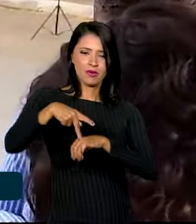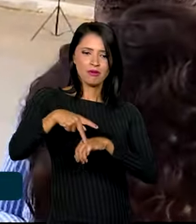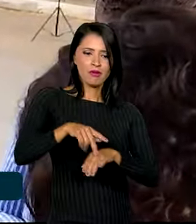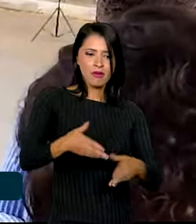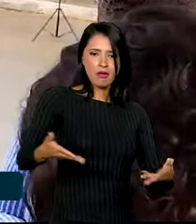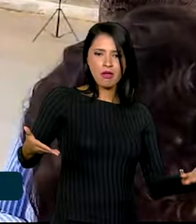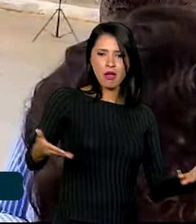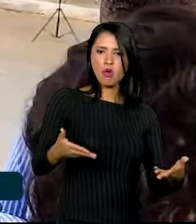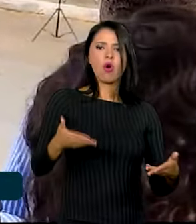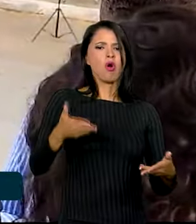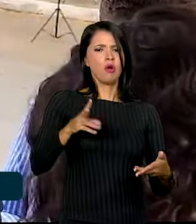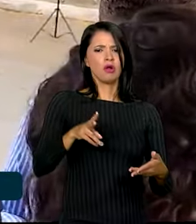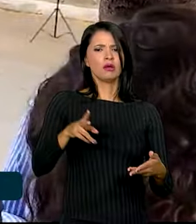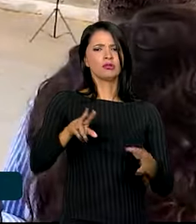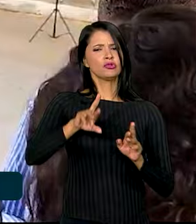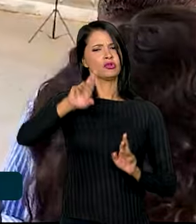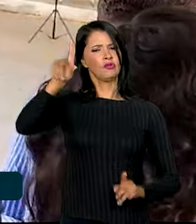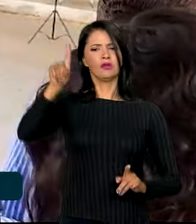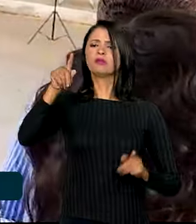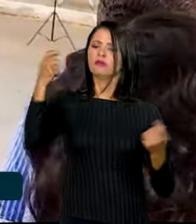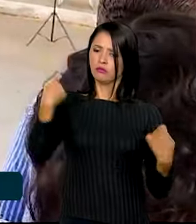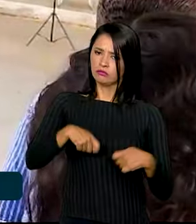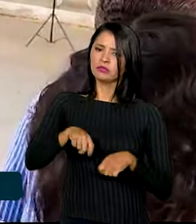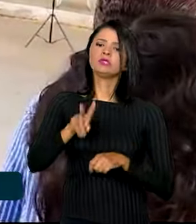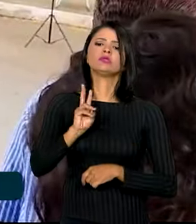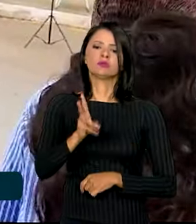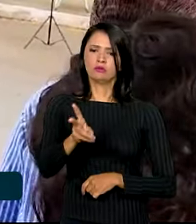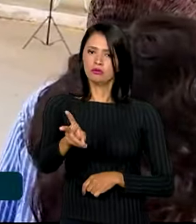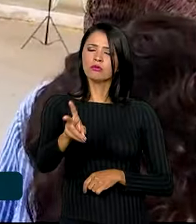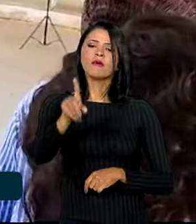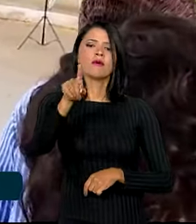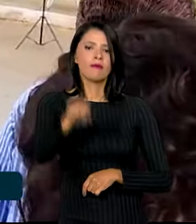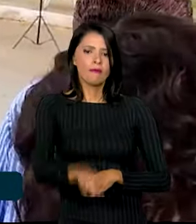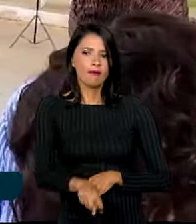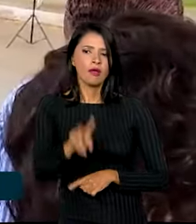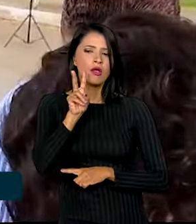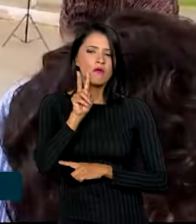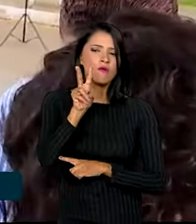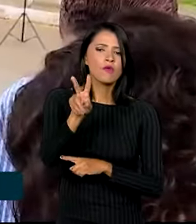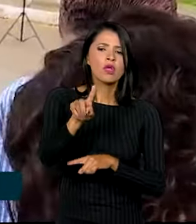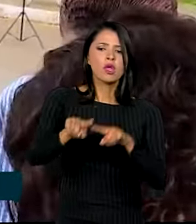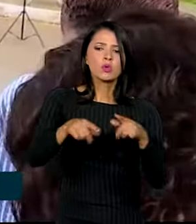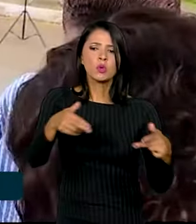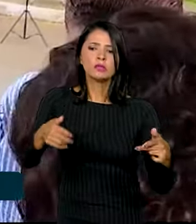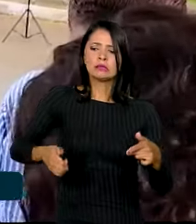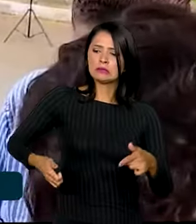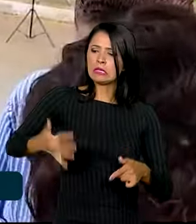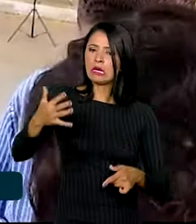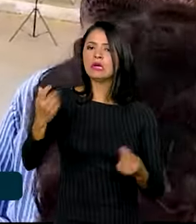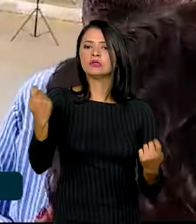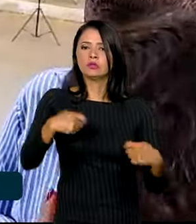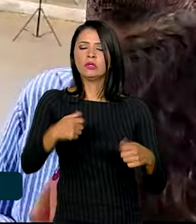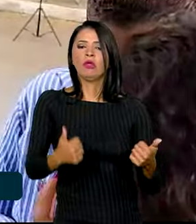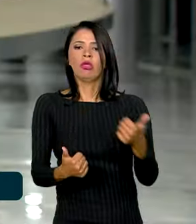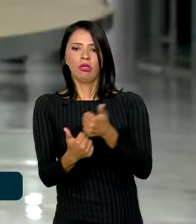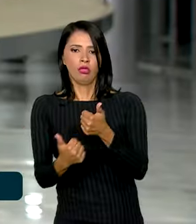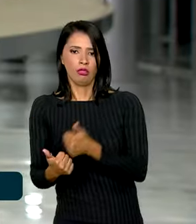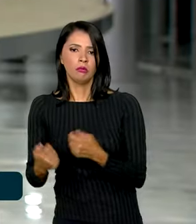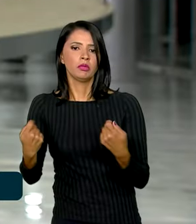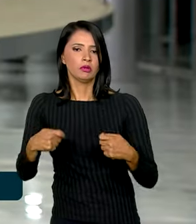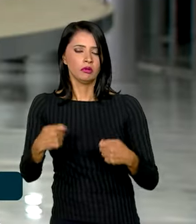persiga nessa mesma esteira, que é olhar para que tem de despesa e fazer as compensações.